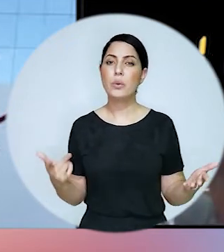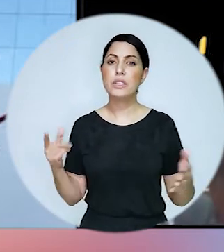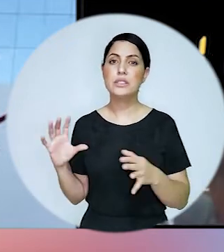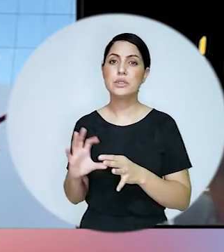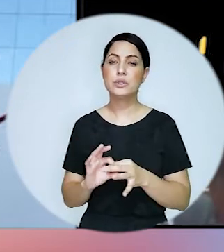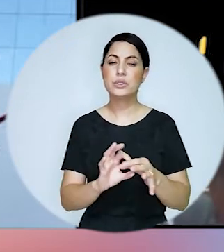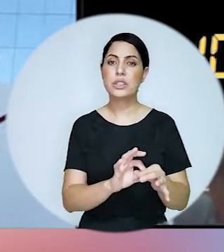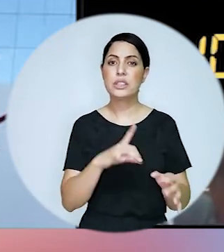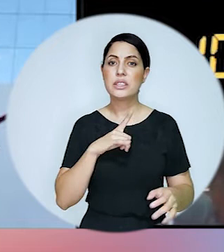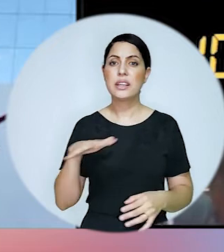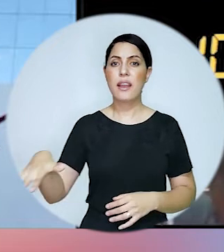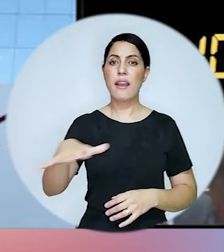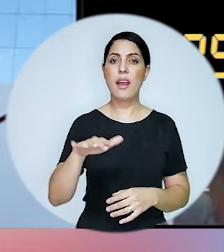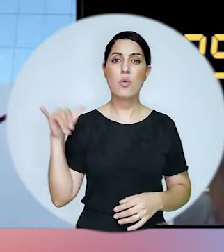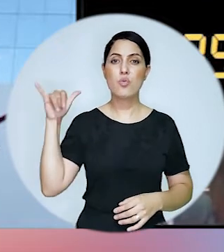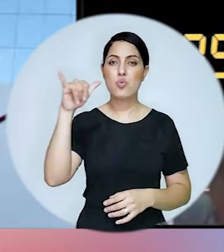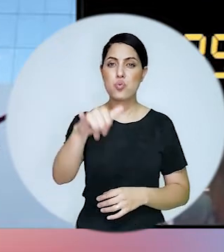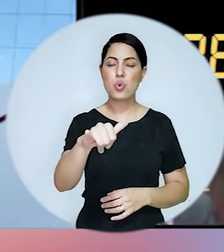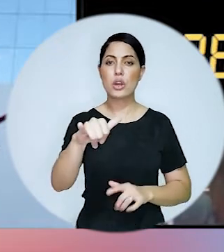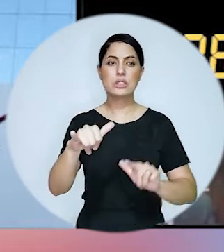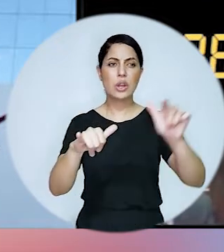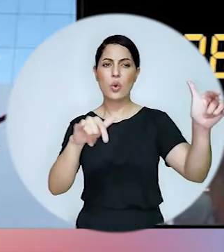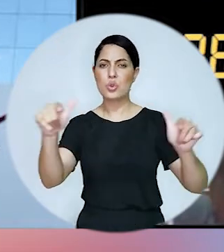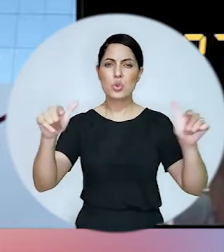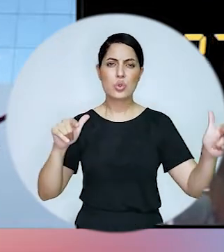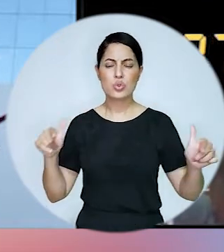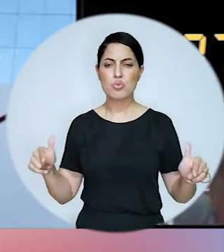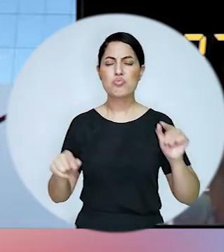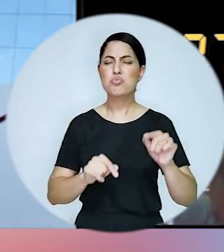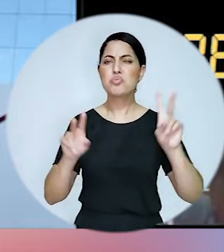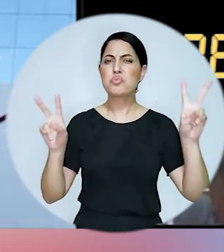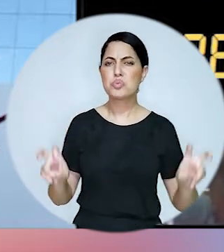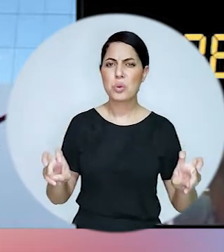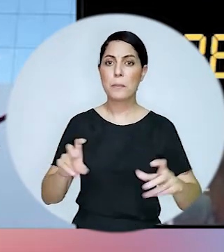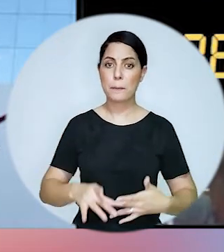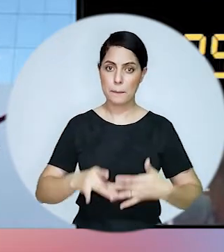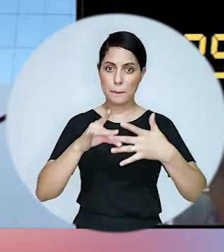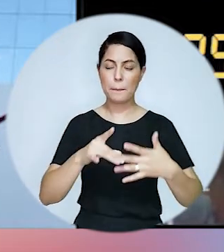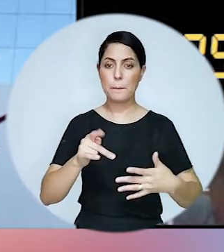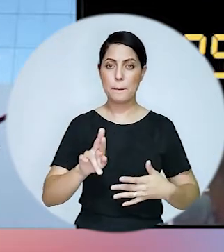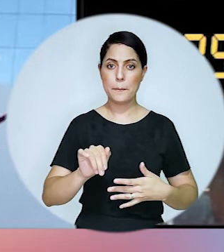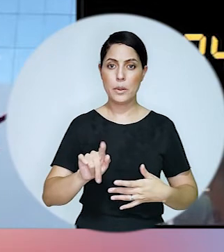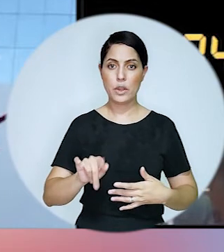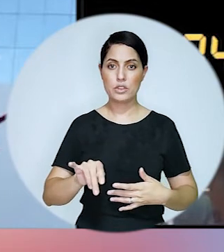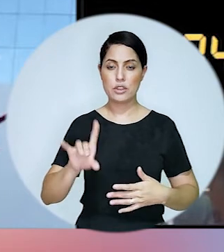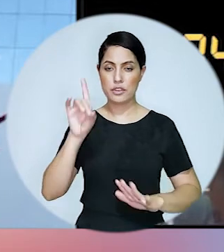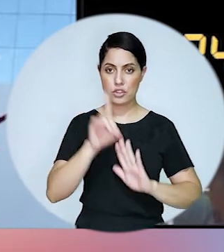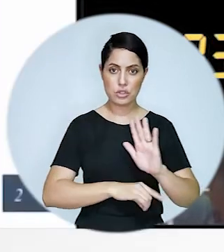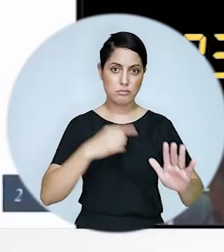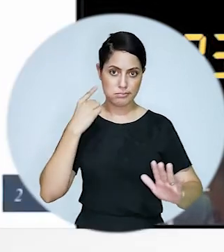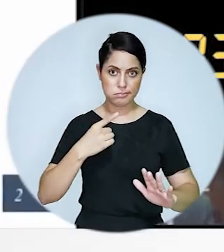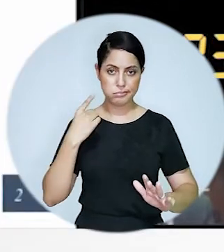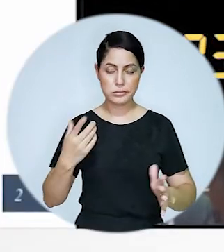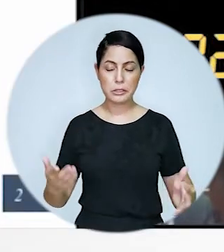de demanda do próprio setor aéreo e de outras demandas voltadas para prerrogativas eu queria passar no painel 2 aí